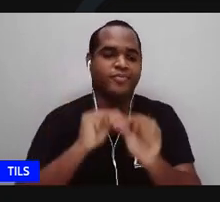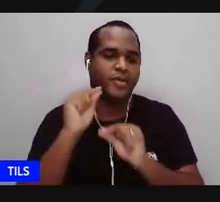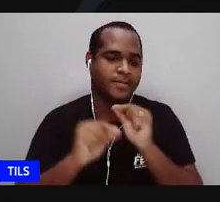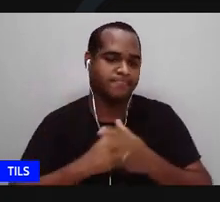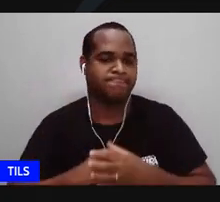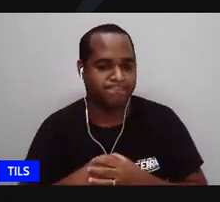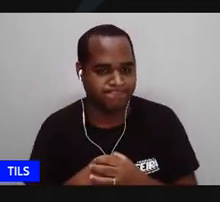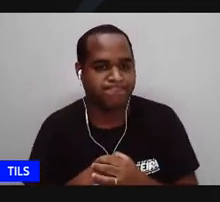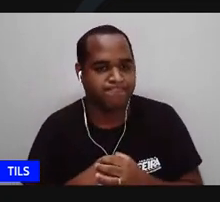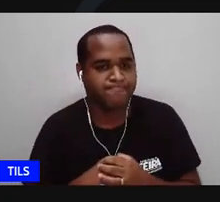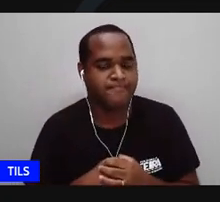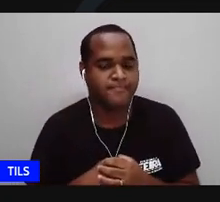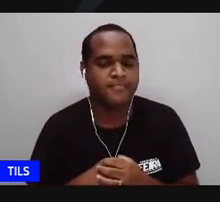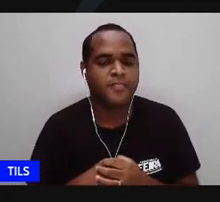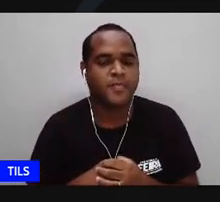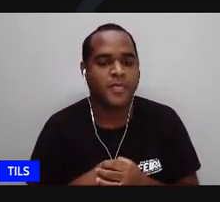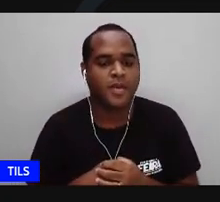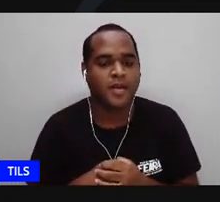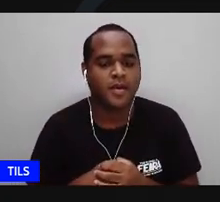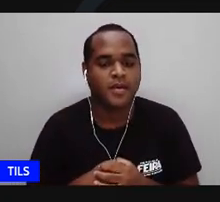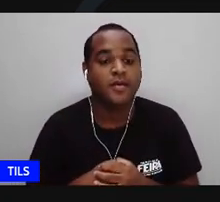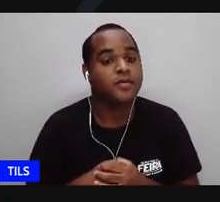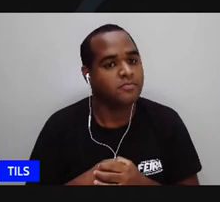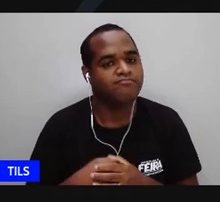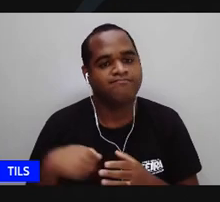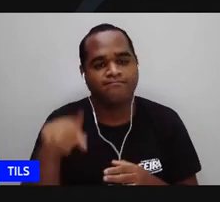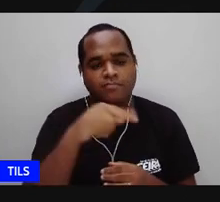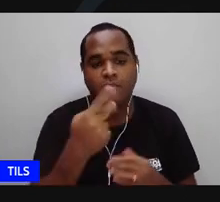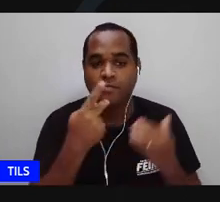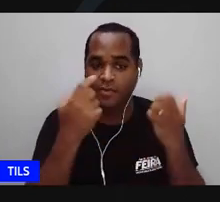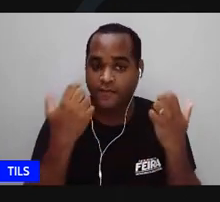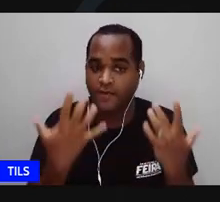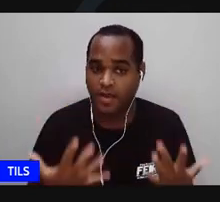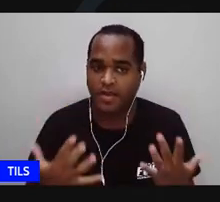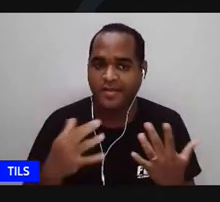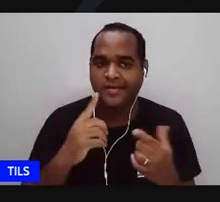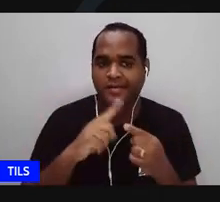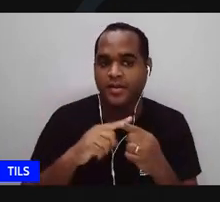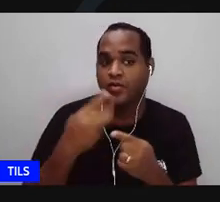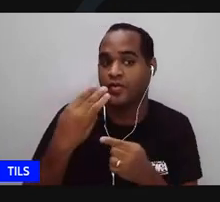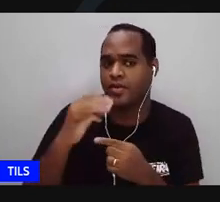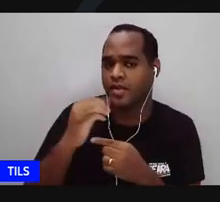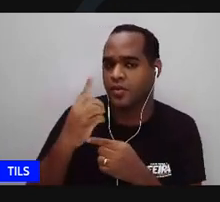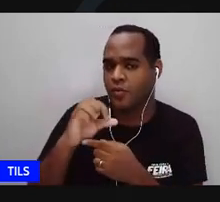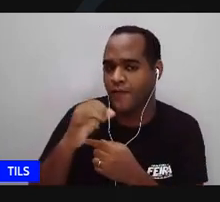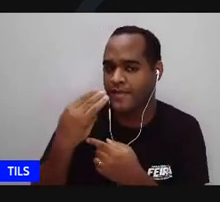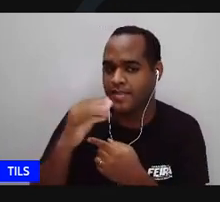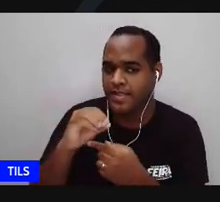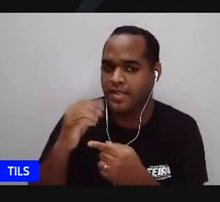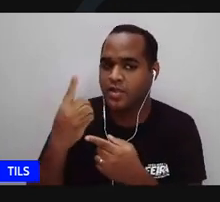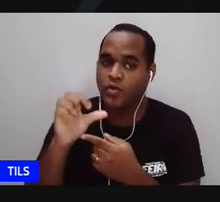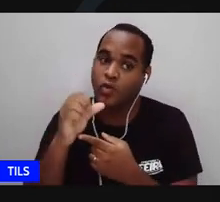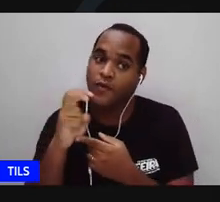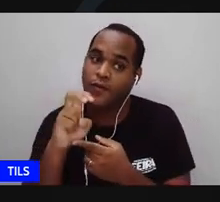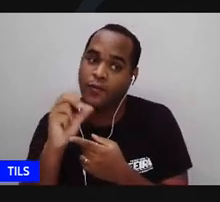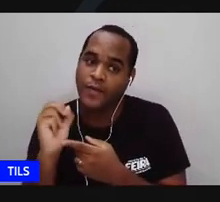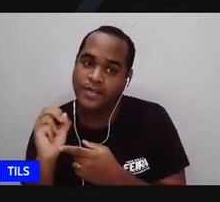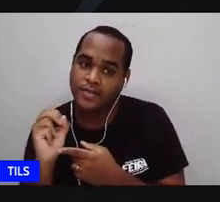que nós estamos falando dos anos trinta quarenta são